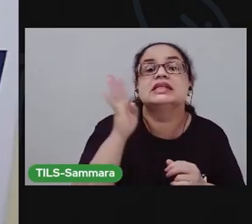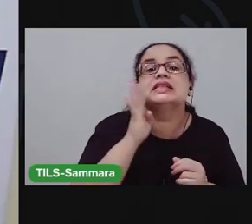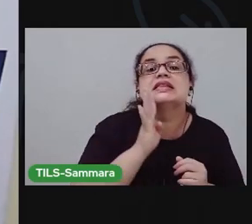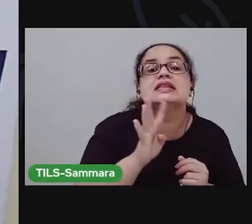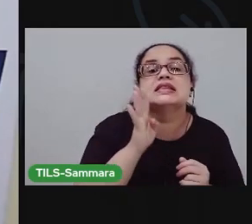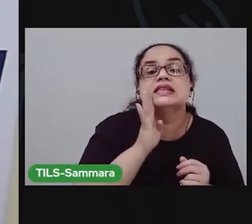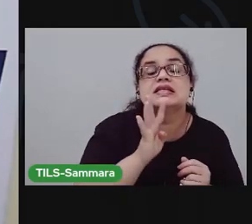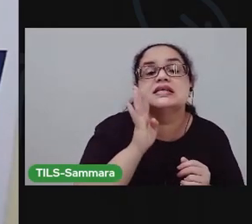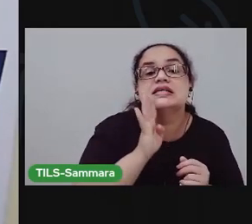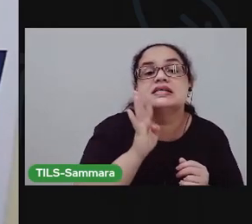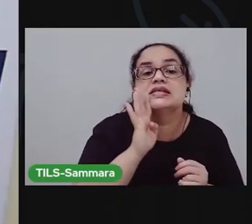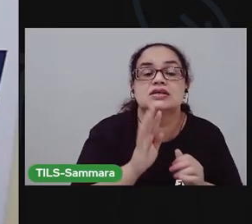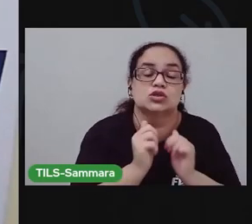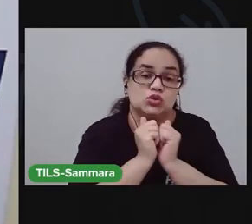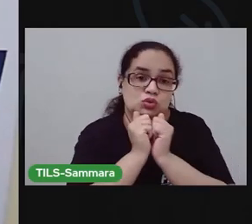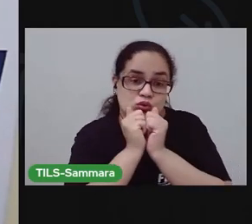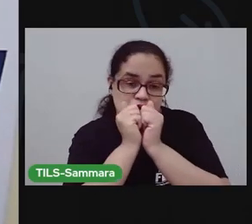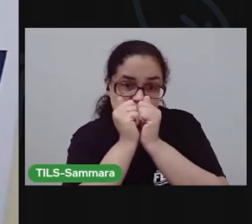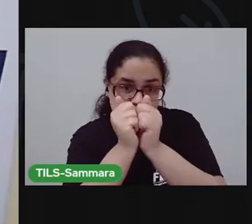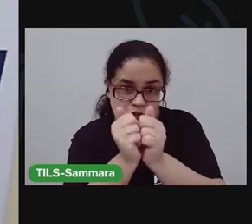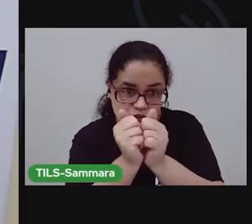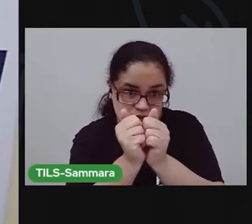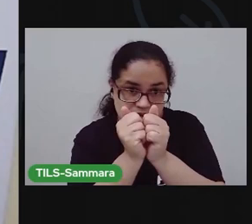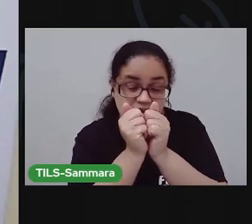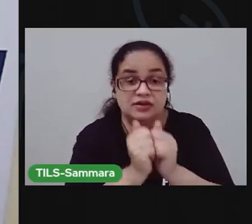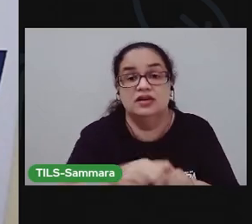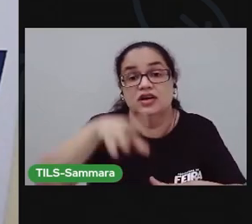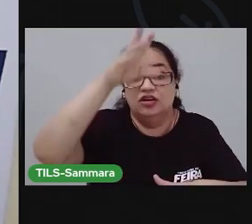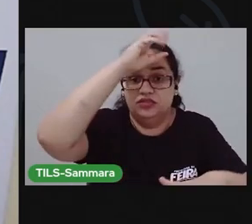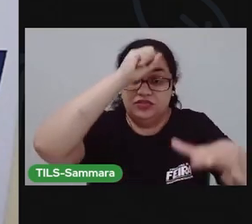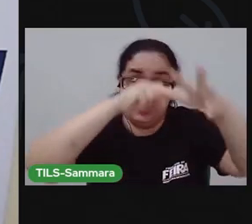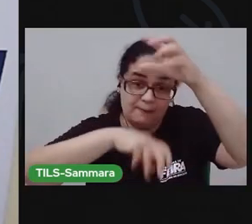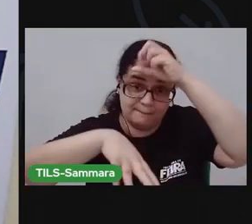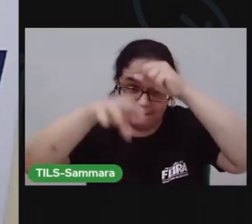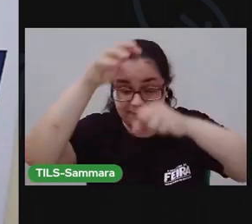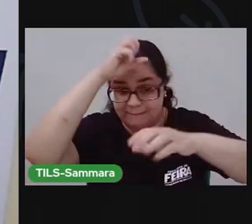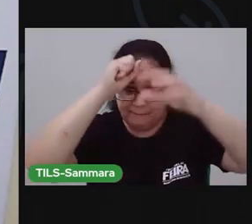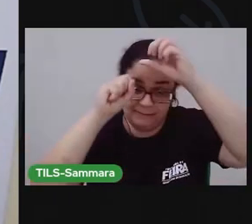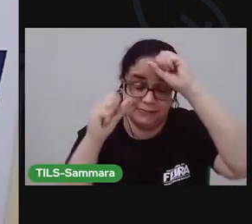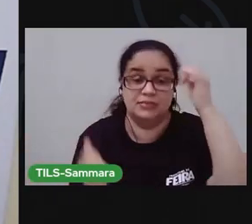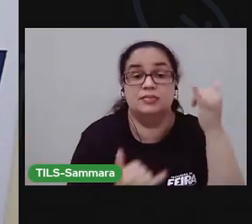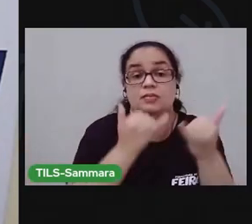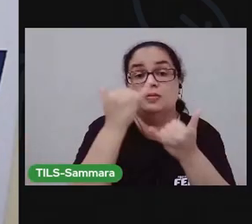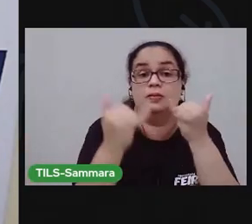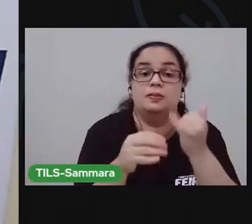estar aqui junto com vocês. A gente vai aprender e vai se divertir.